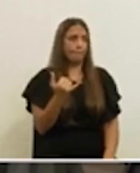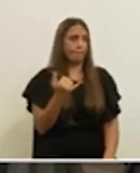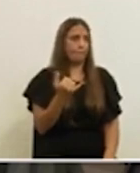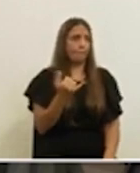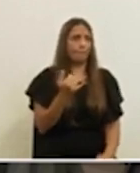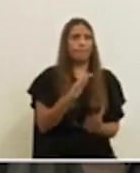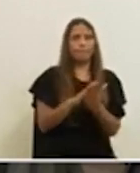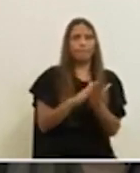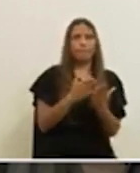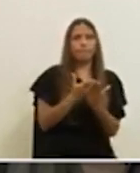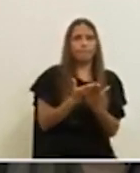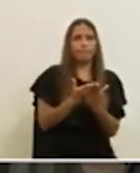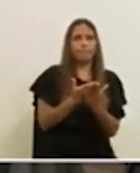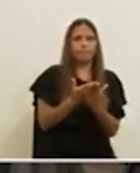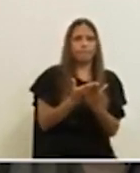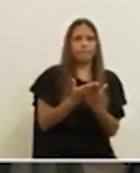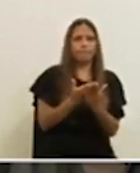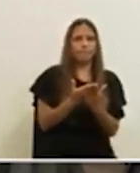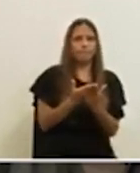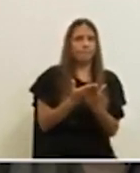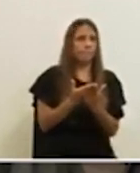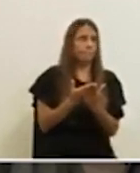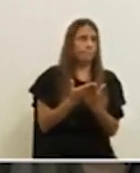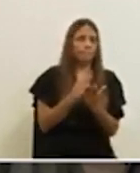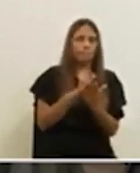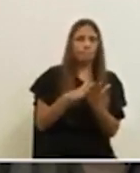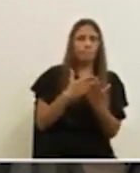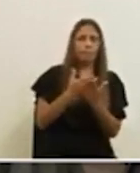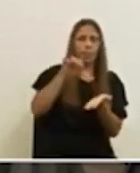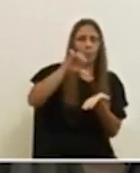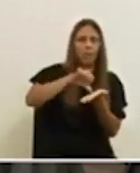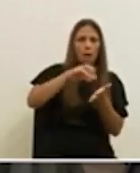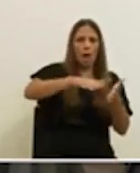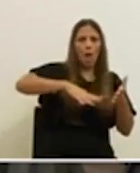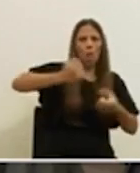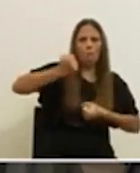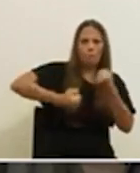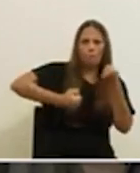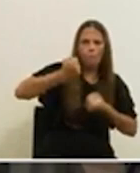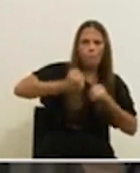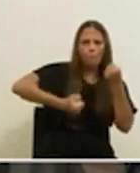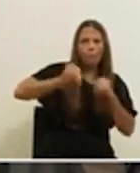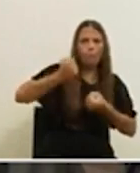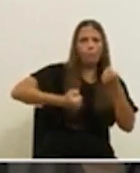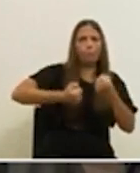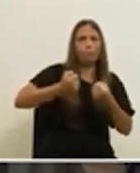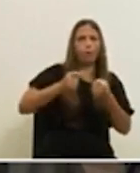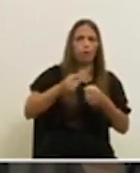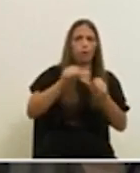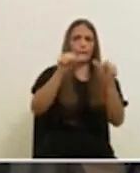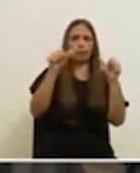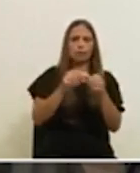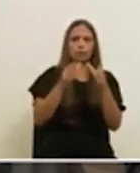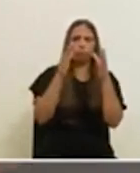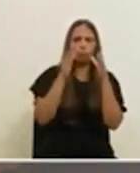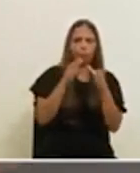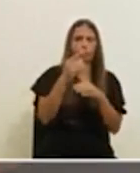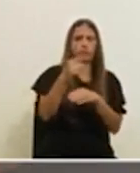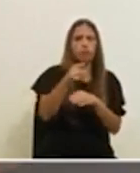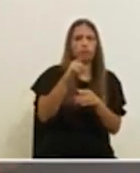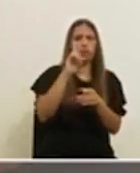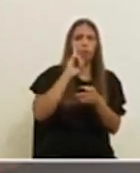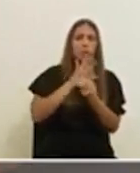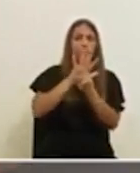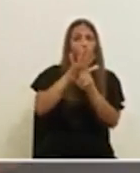de moralidade, gerou uma onda de protestos no Irã que desafiam o regime teocrático do país e a sua discriminação contra as mulheres.